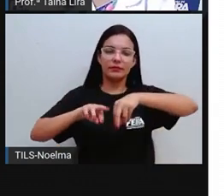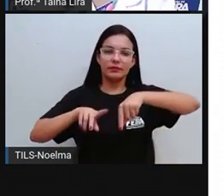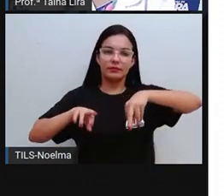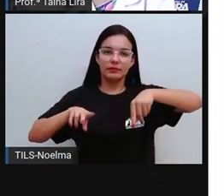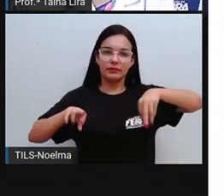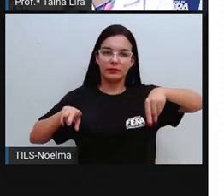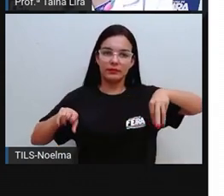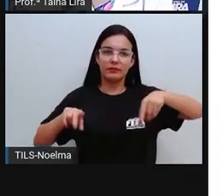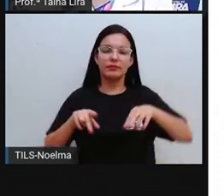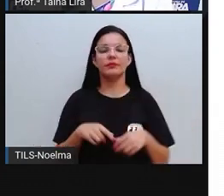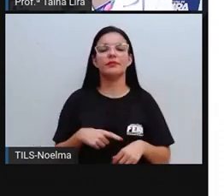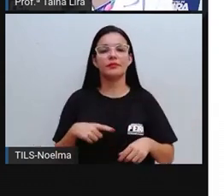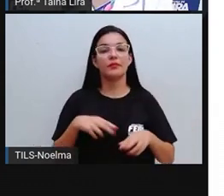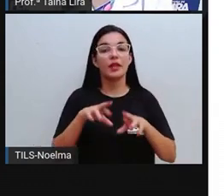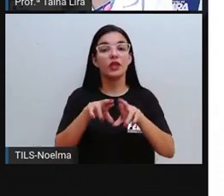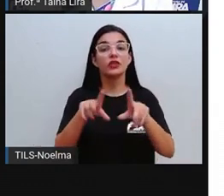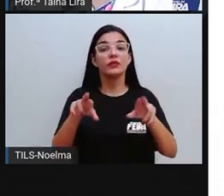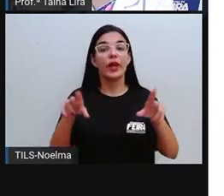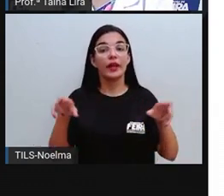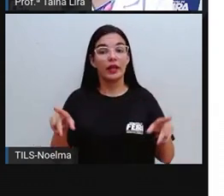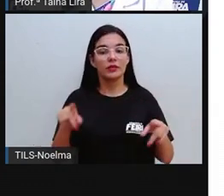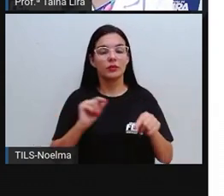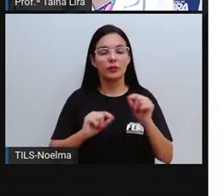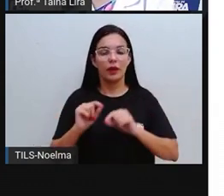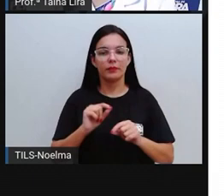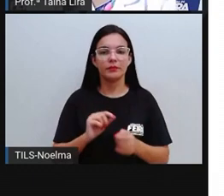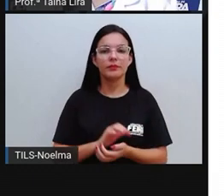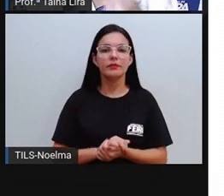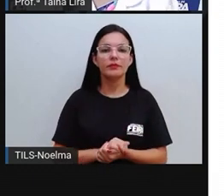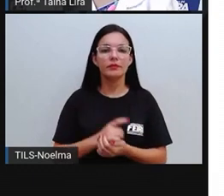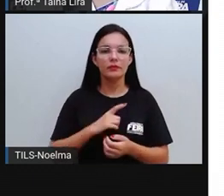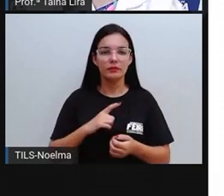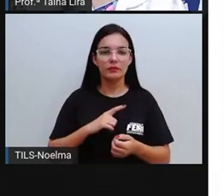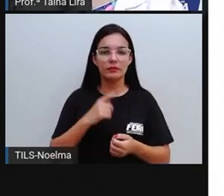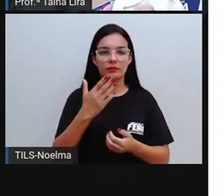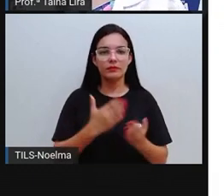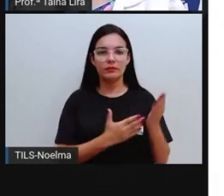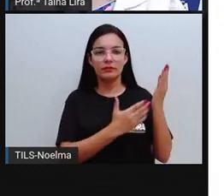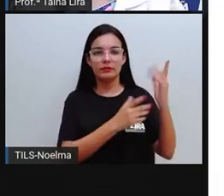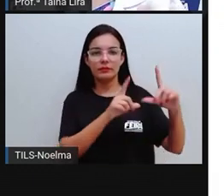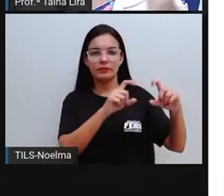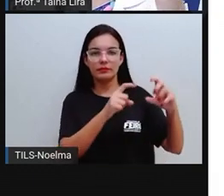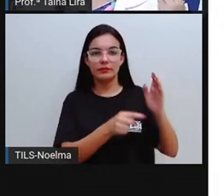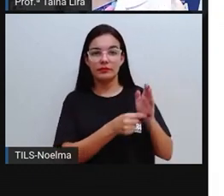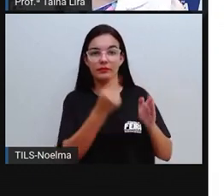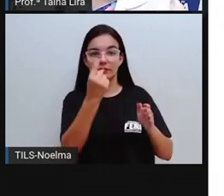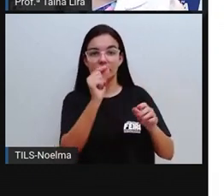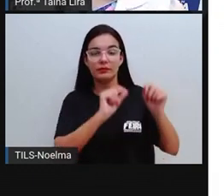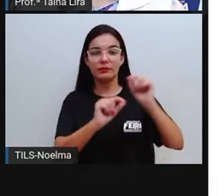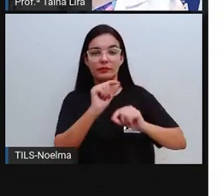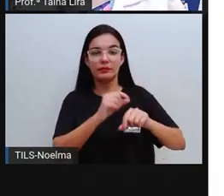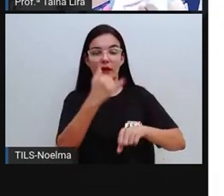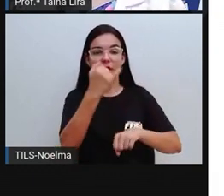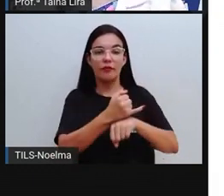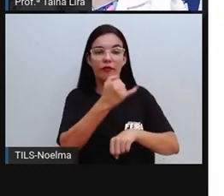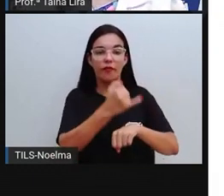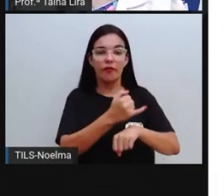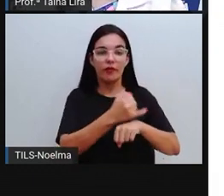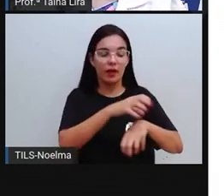tipos diferentes de extrativismo, tá? O mineral, que é essa primeira imagem que está aparecendo aqui,